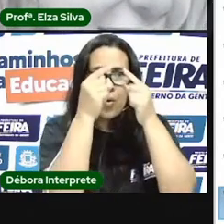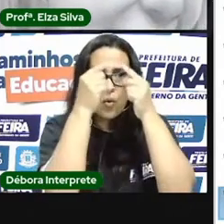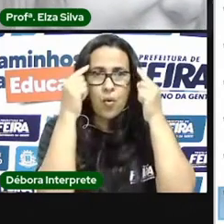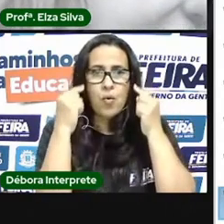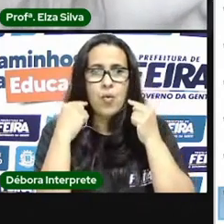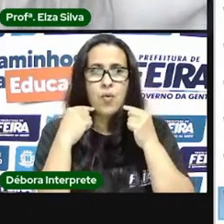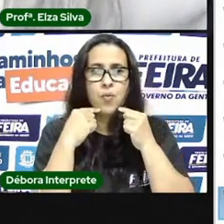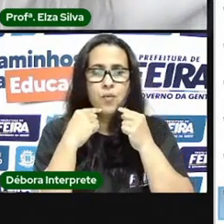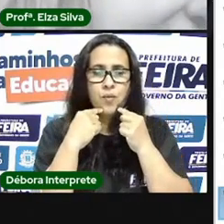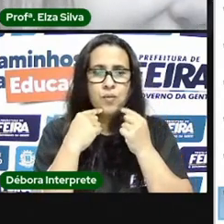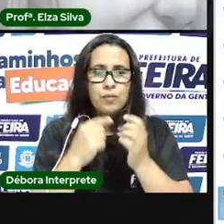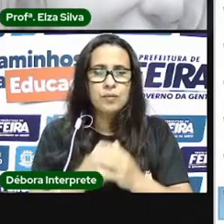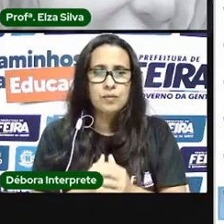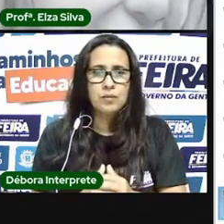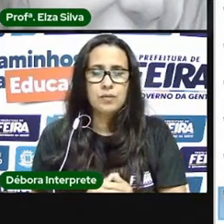rosto